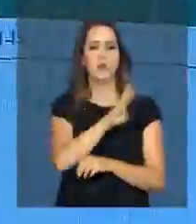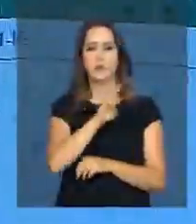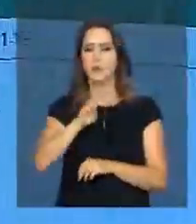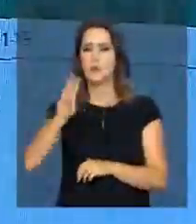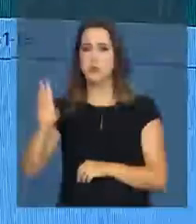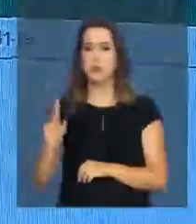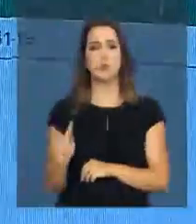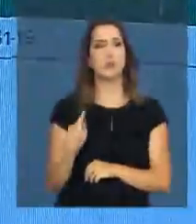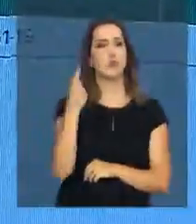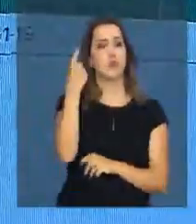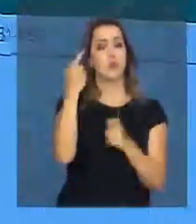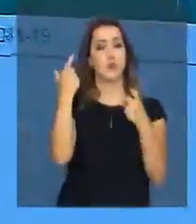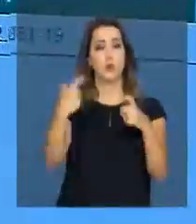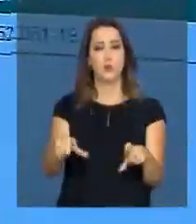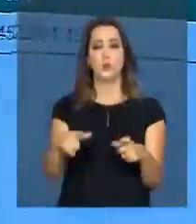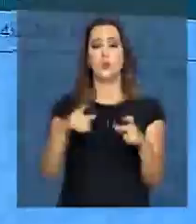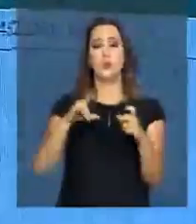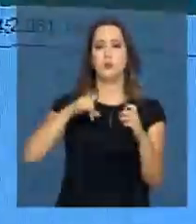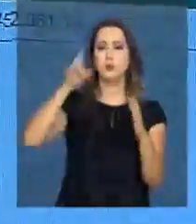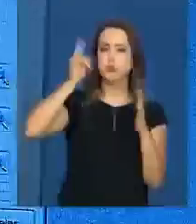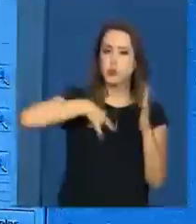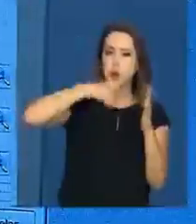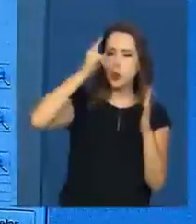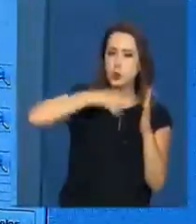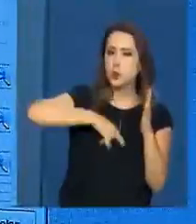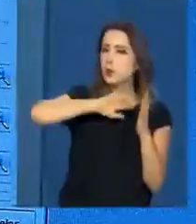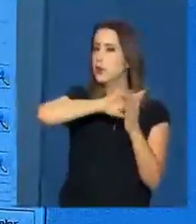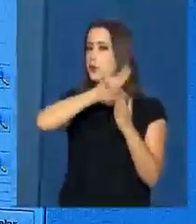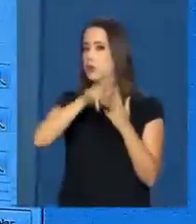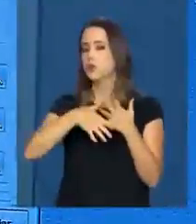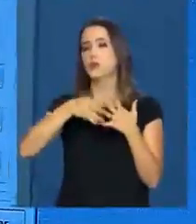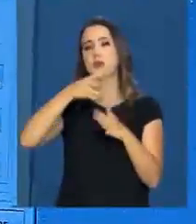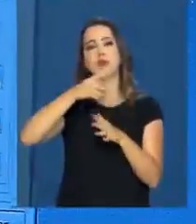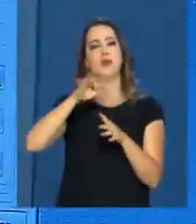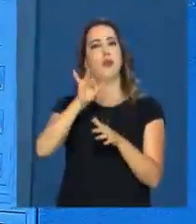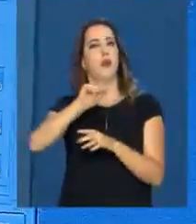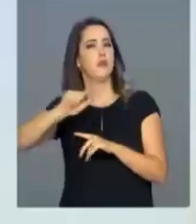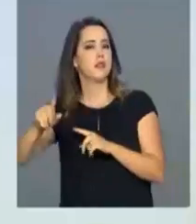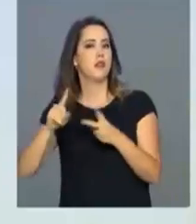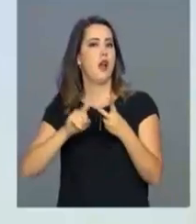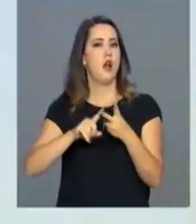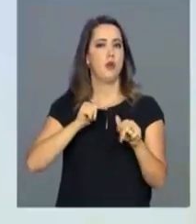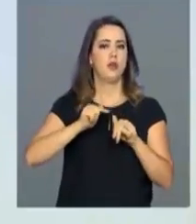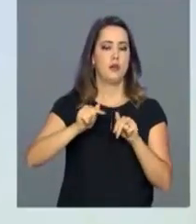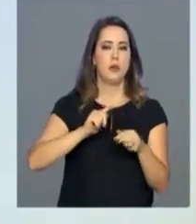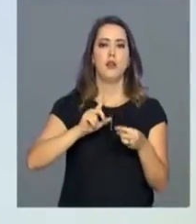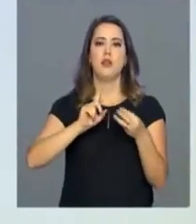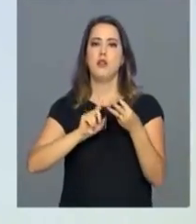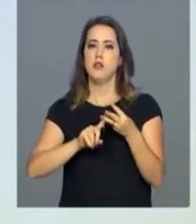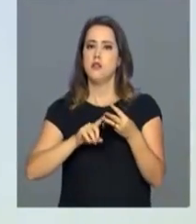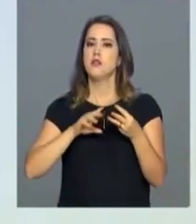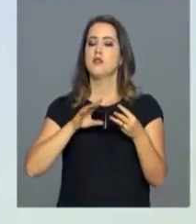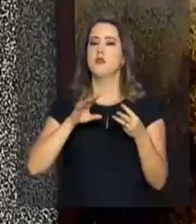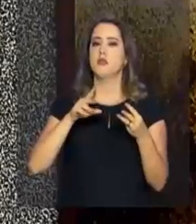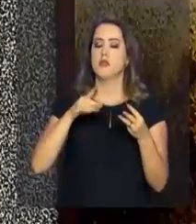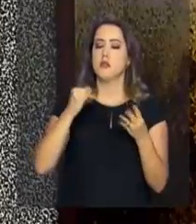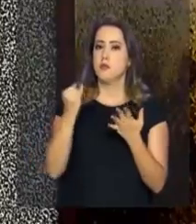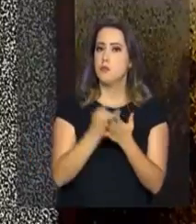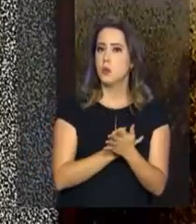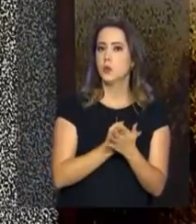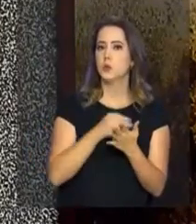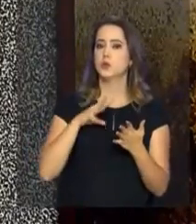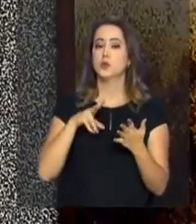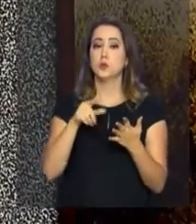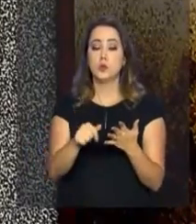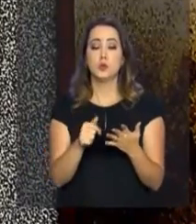unifica o recebimento de obrigações fiscais, trabalhistas e previdenciárias das empresas de todo o país. Ali vai